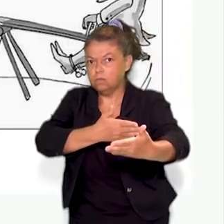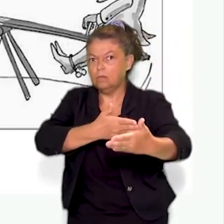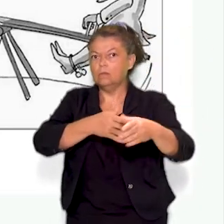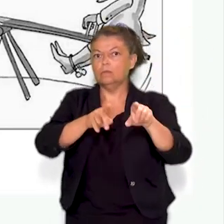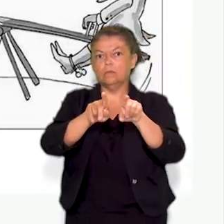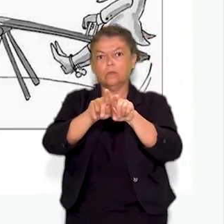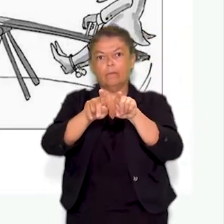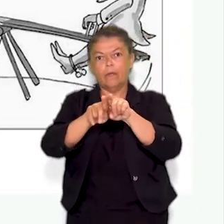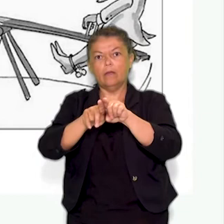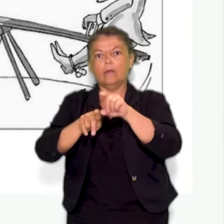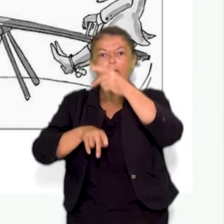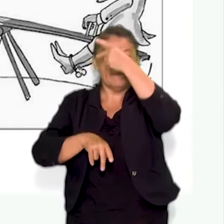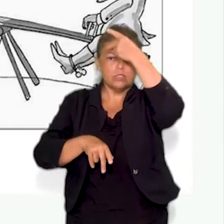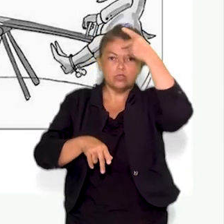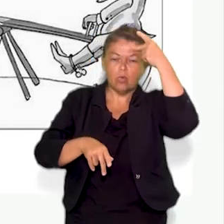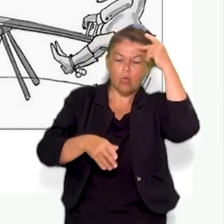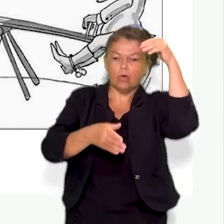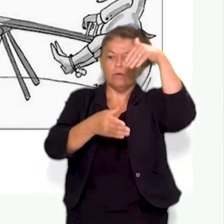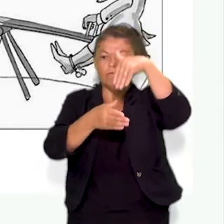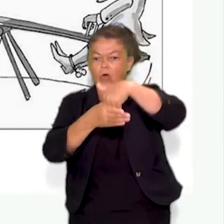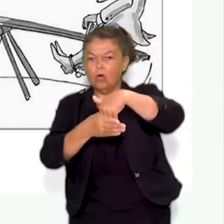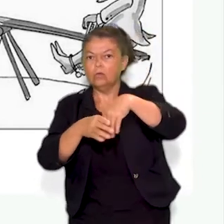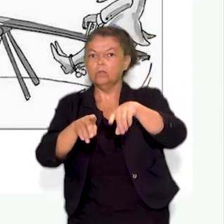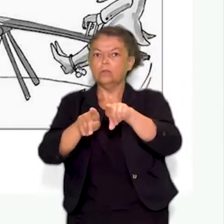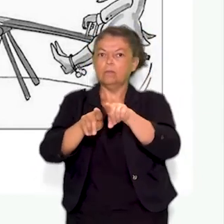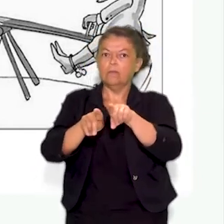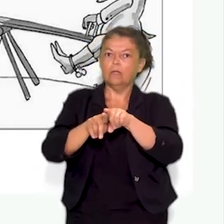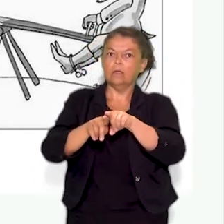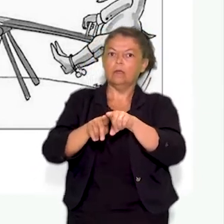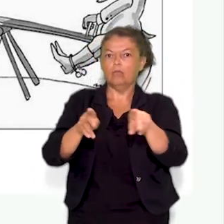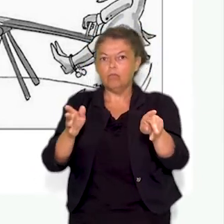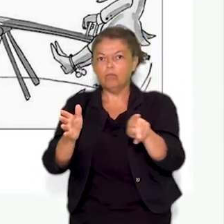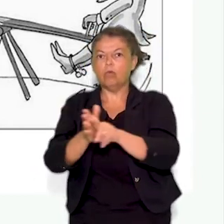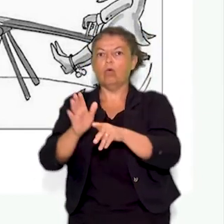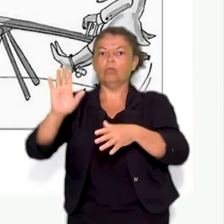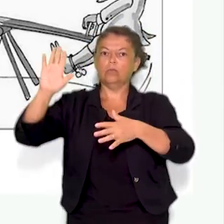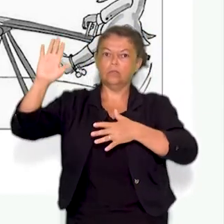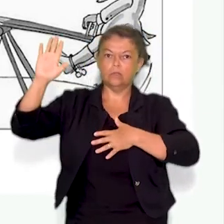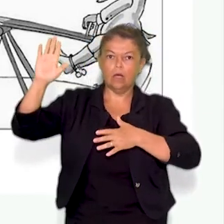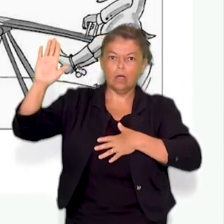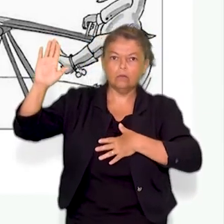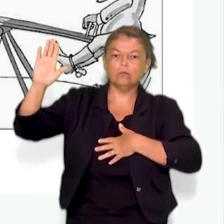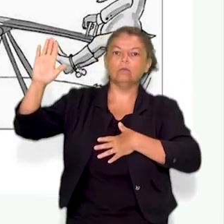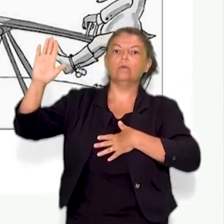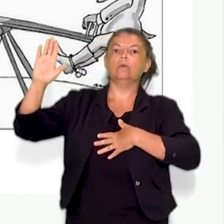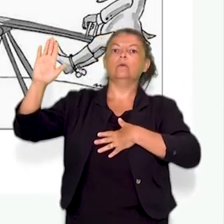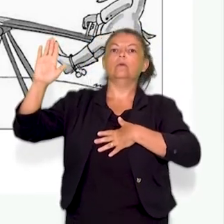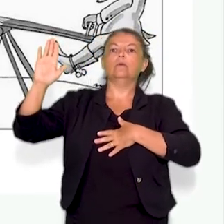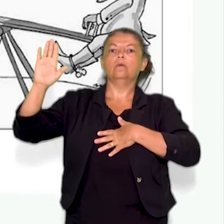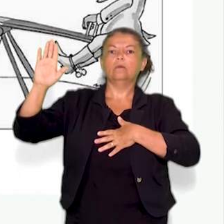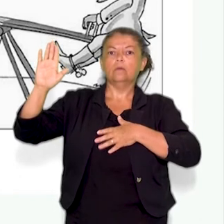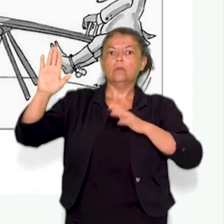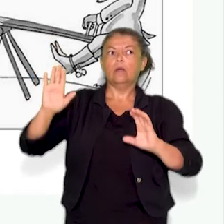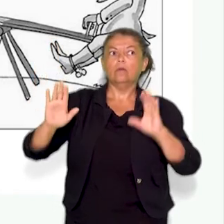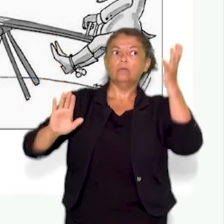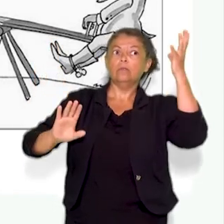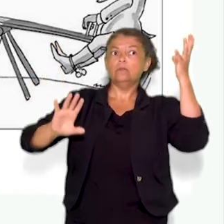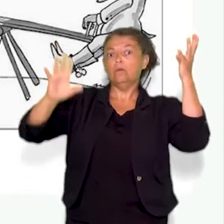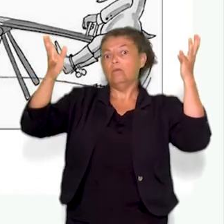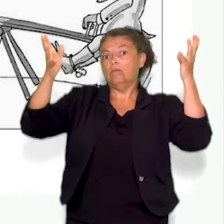contradição imposta pelo liberalismo clássico o qual fez surgir uma república